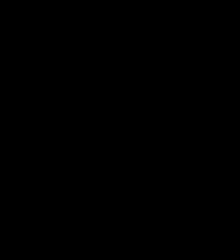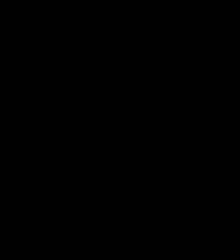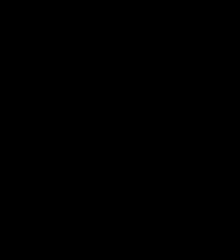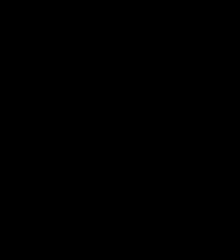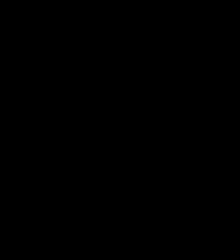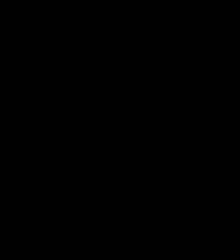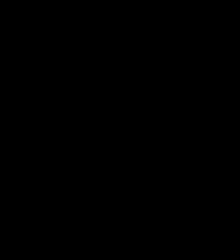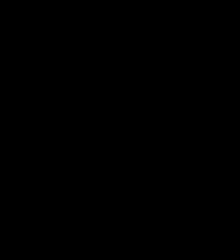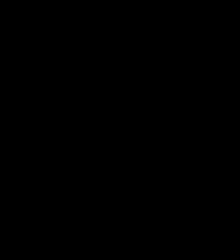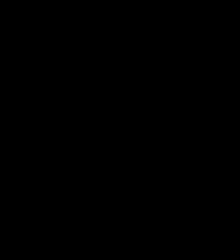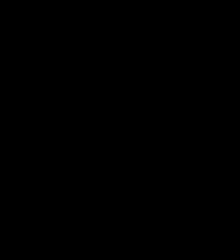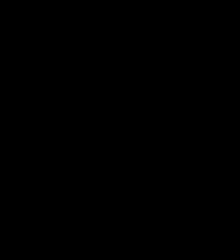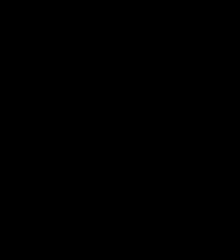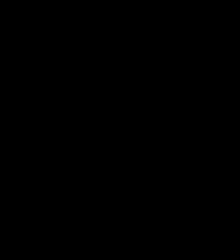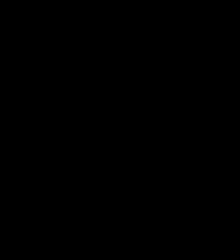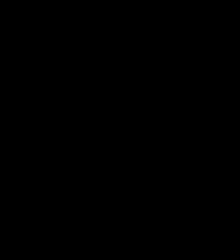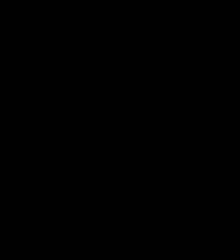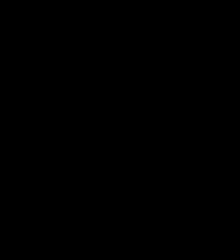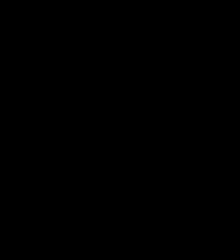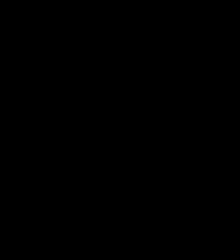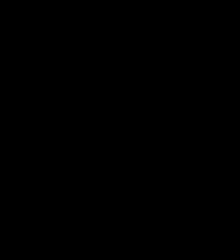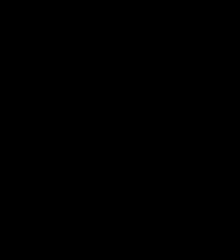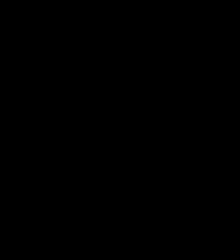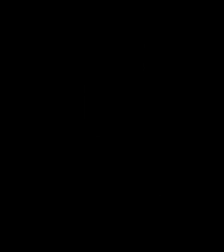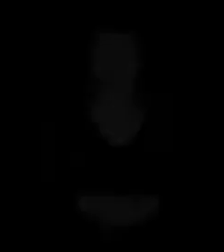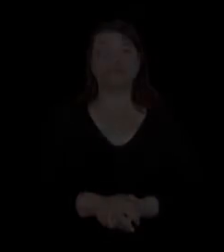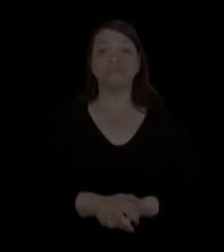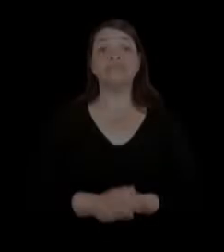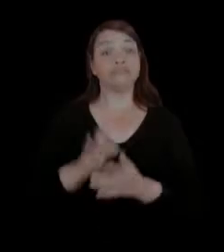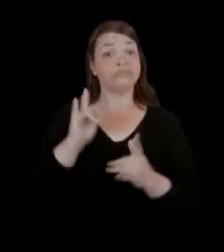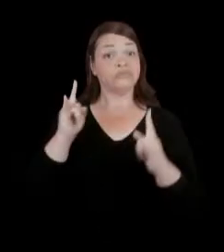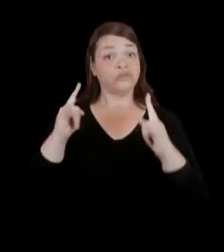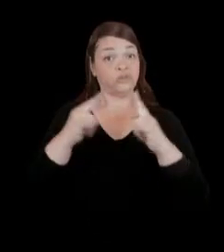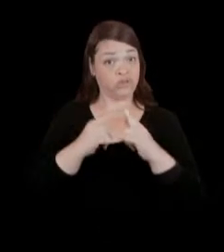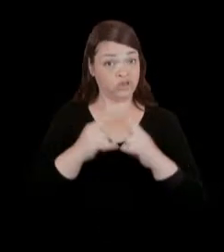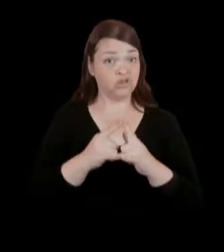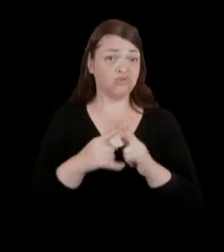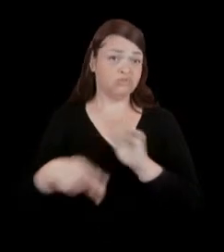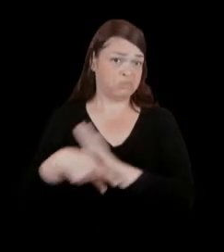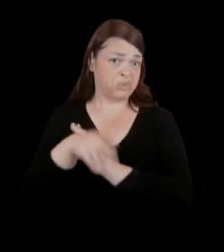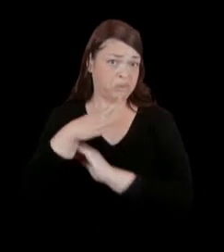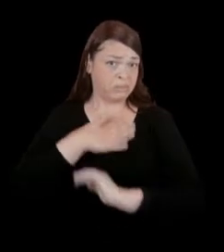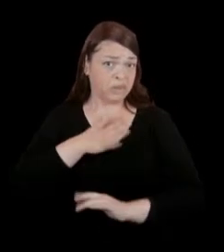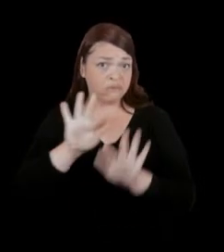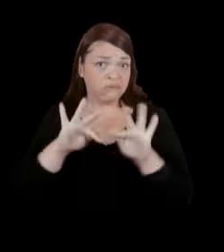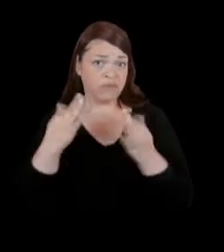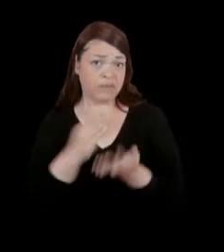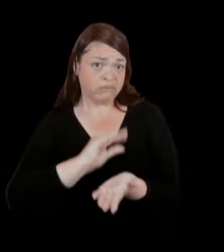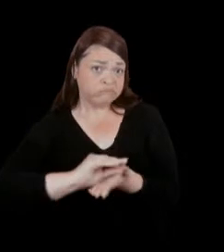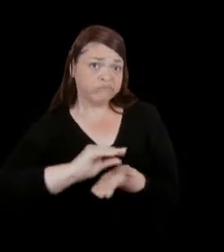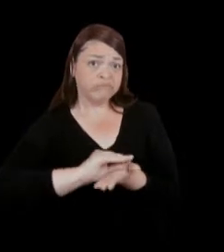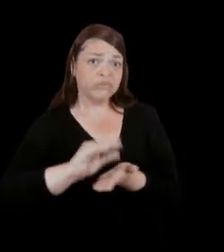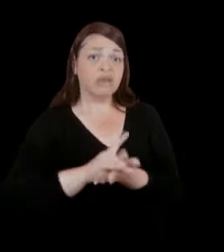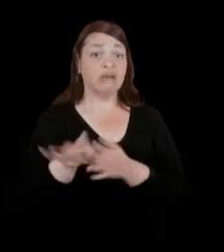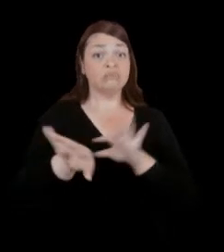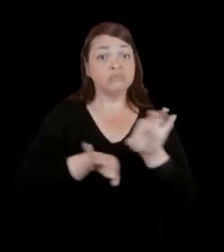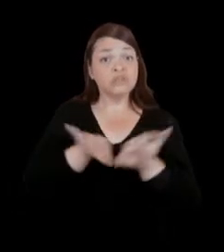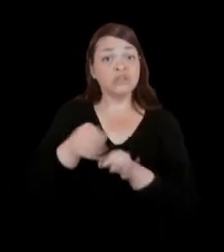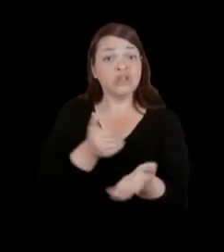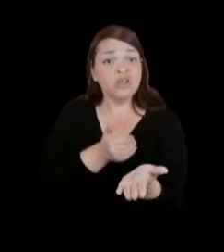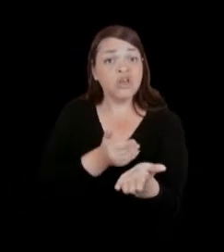finas de concreto na vertical que vão do chão ao teto. O Instituto é mantido pela minha família e quando esse projeto começou,